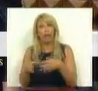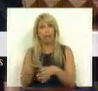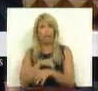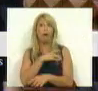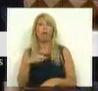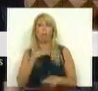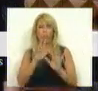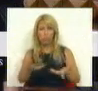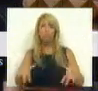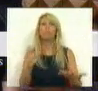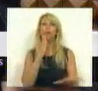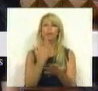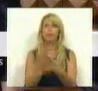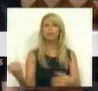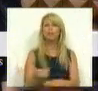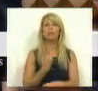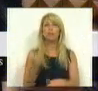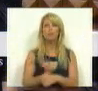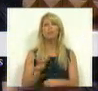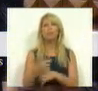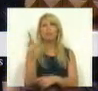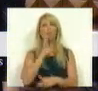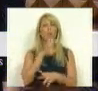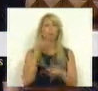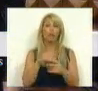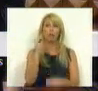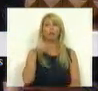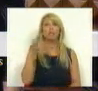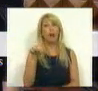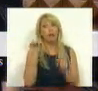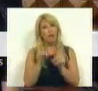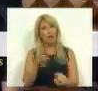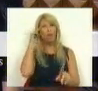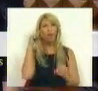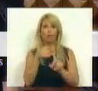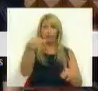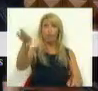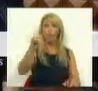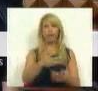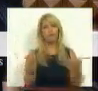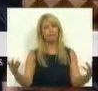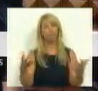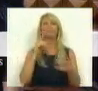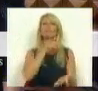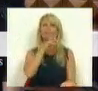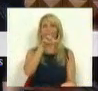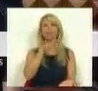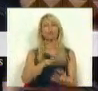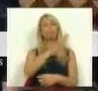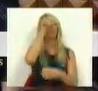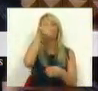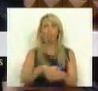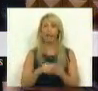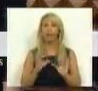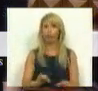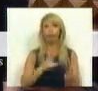verdadeiros serviços de qualidade no Serviço Nacional de Saúde, é esse o objetivo do Partido Socialista. Por isso, vamos aprovar, votar a favor, quer